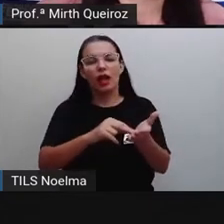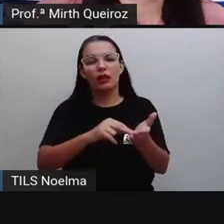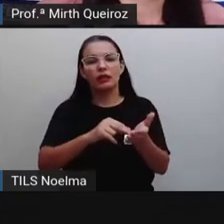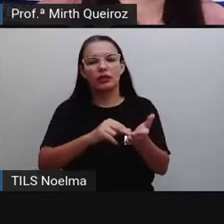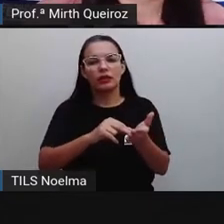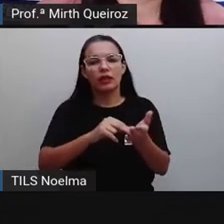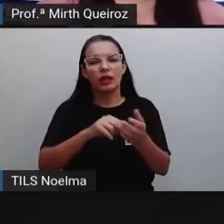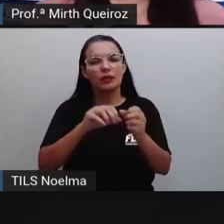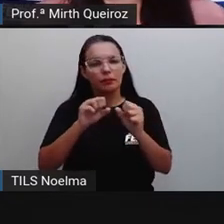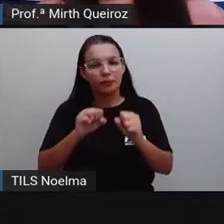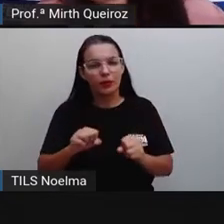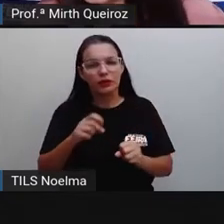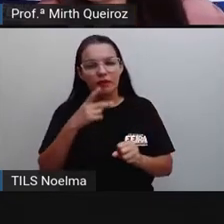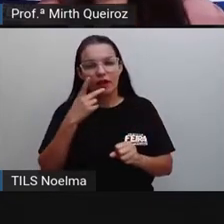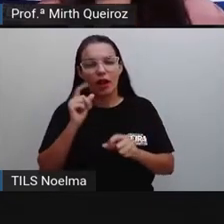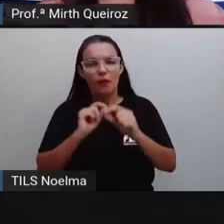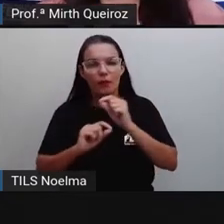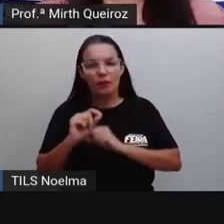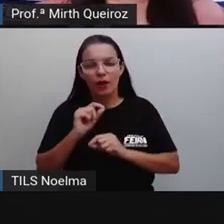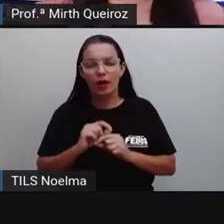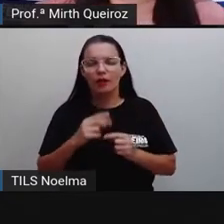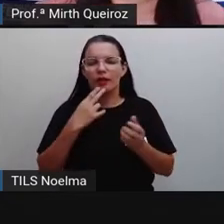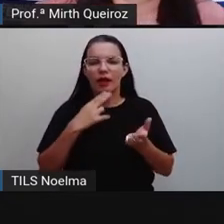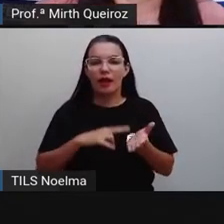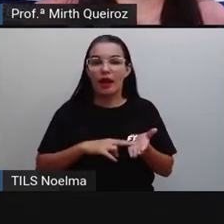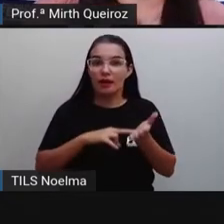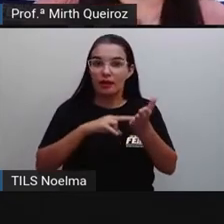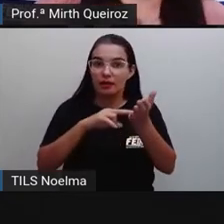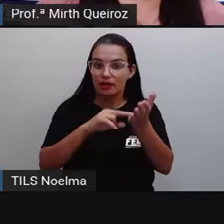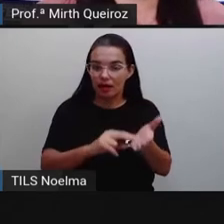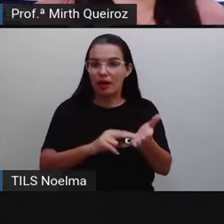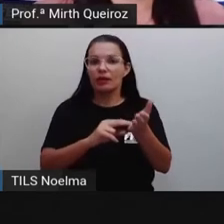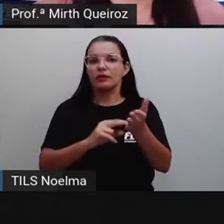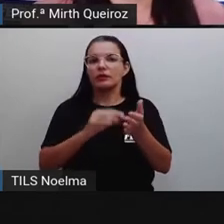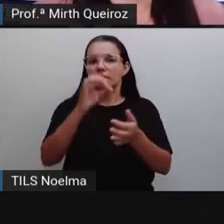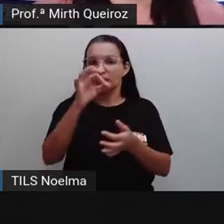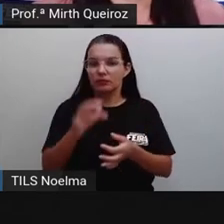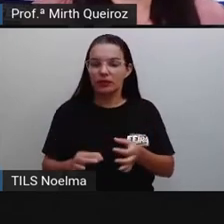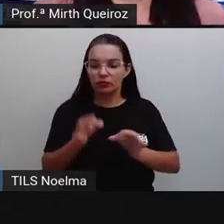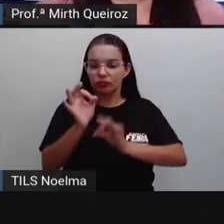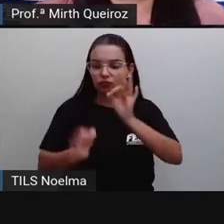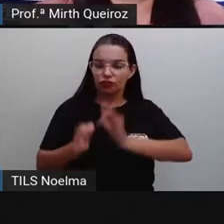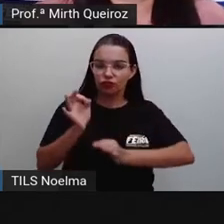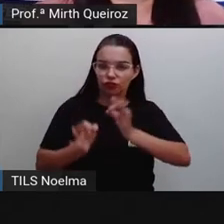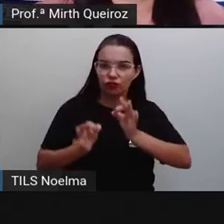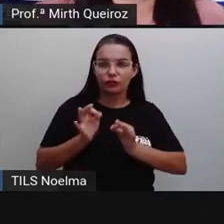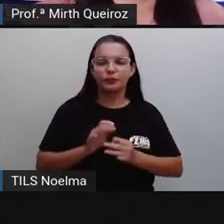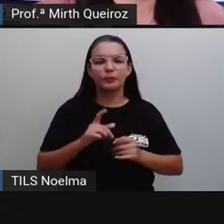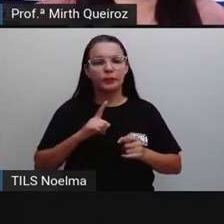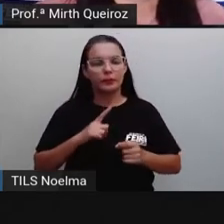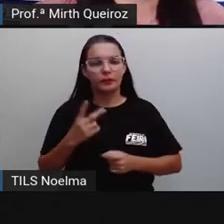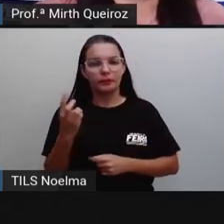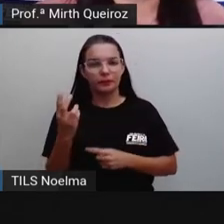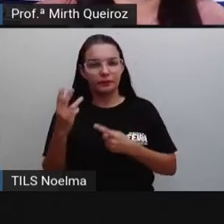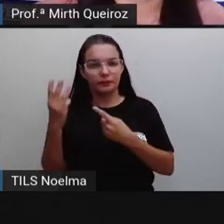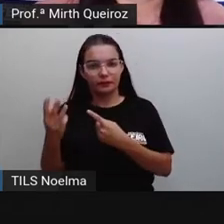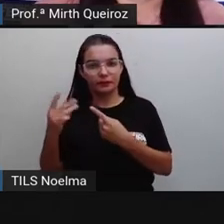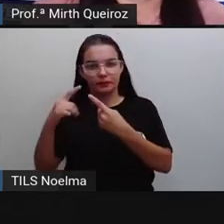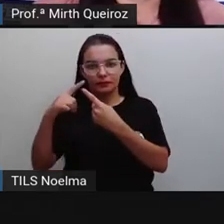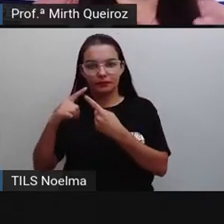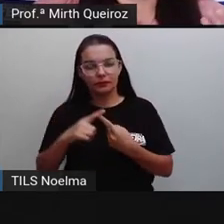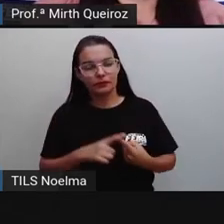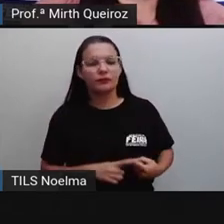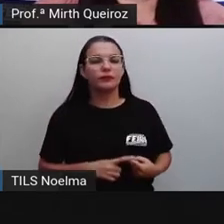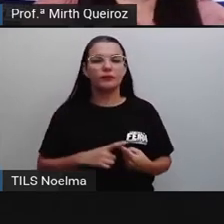um pouquinho sobre ela. Nós temos as cartas oficiais, né? Existem esses três tipos básicos de cartas